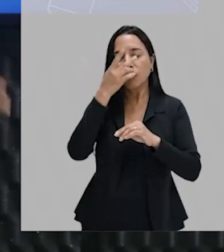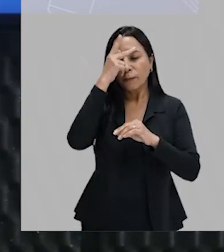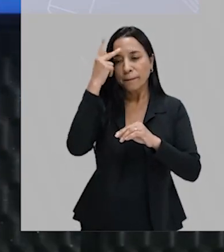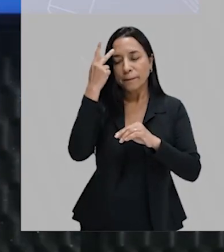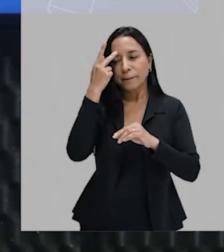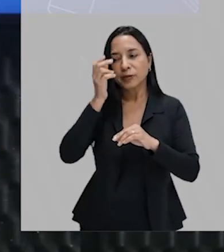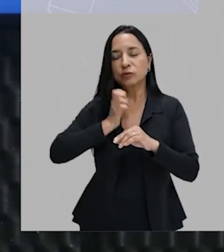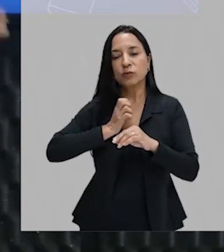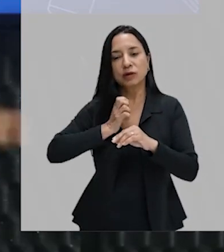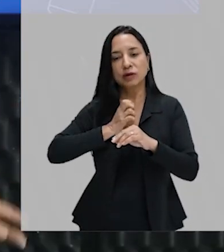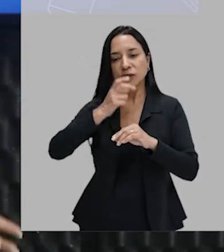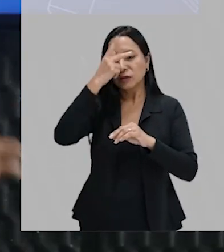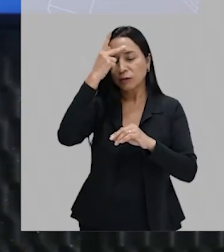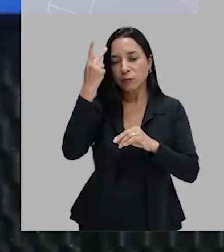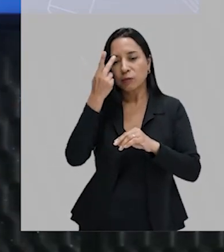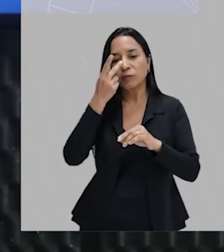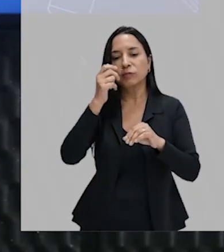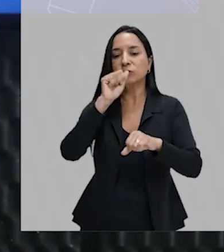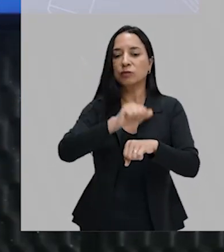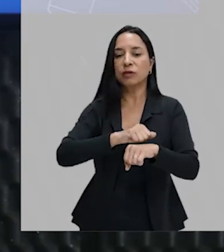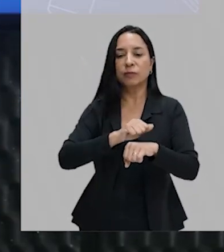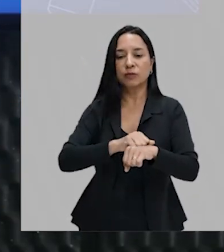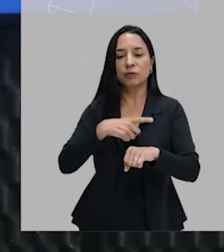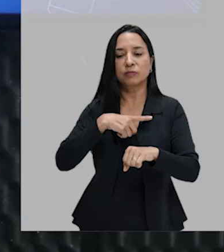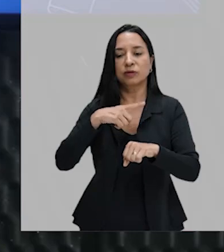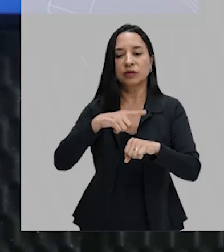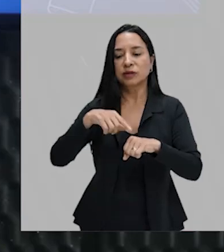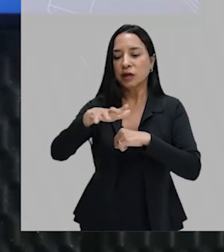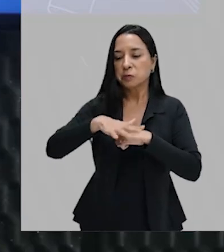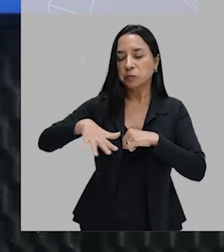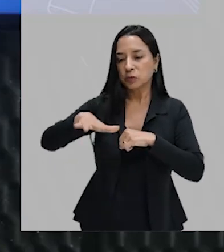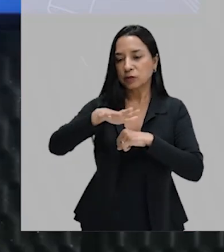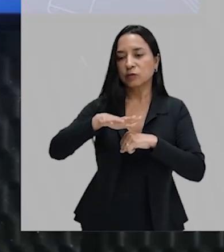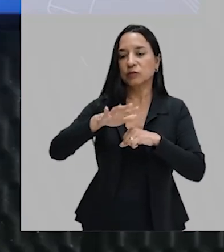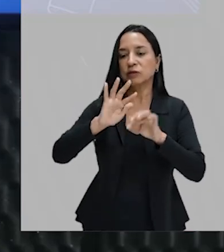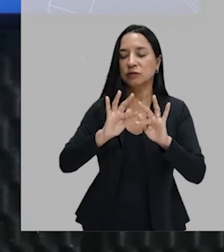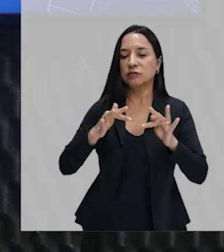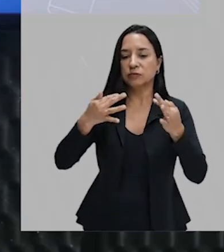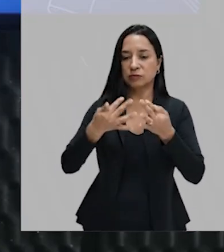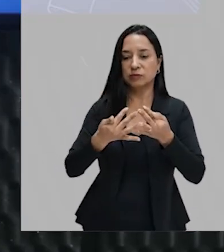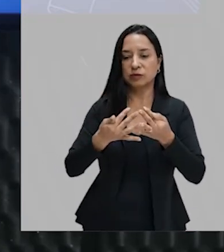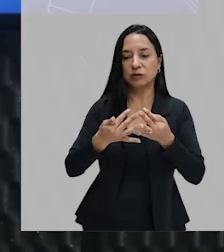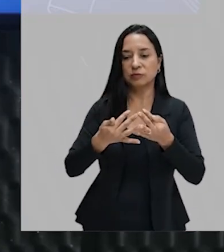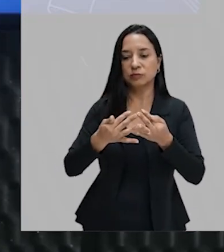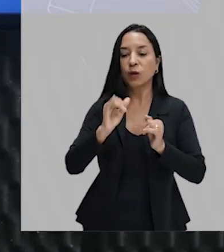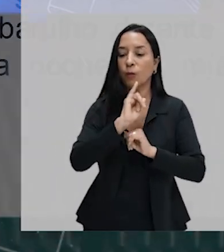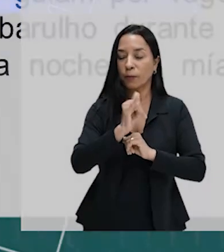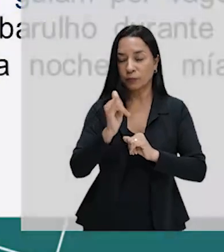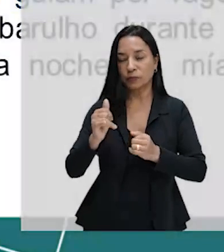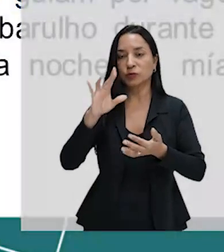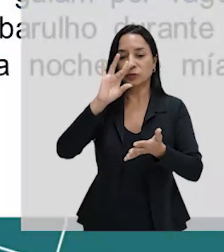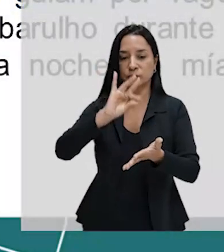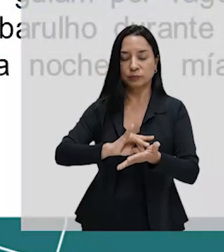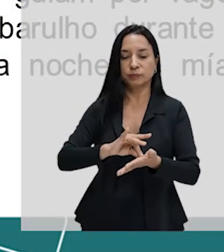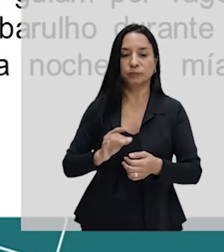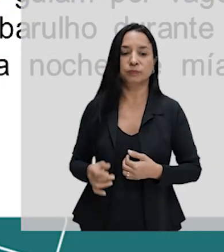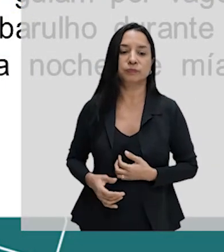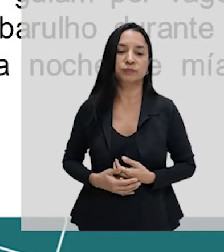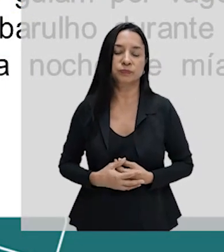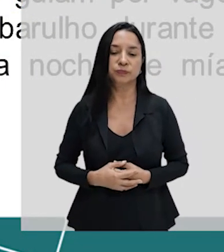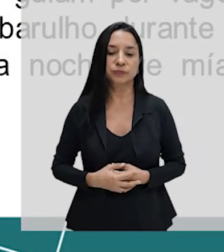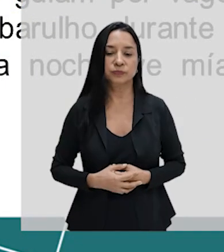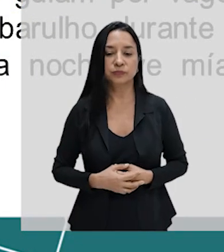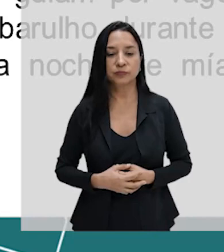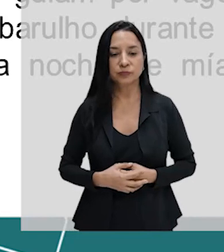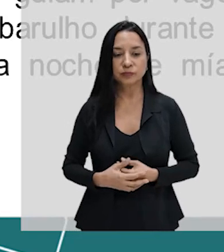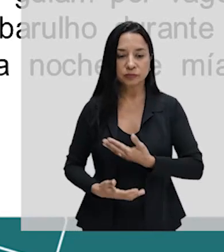aí tem aquela situação toda familiar. Então, essa é uma lenda real. O carro da morte, o carro